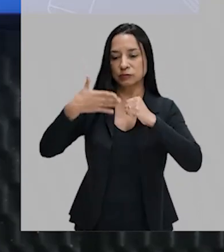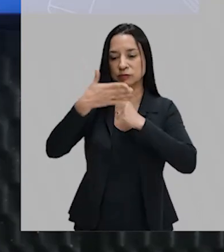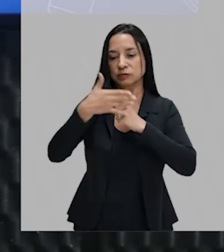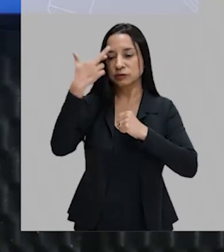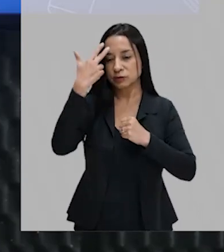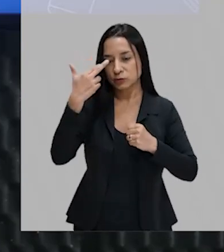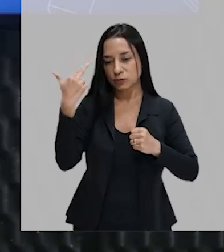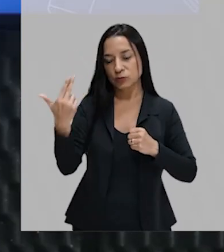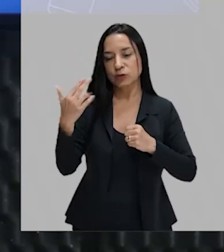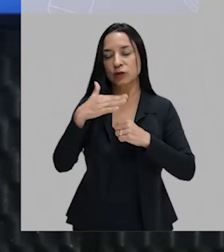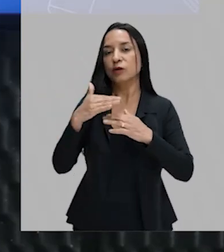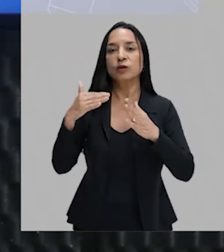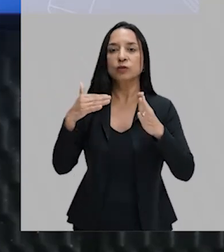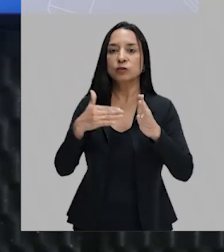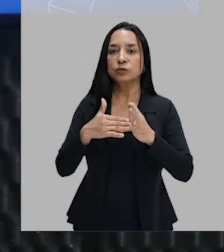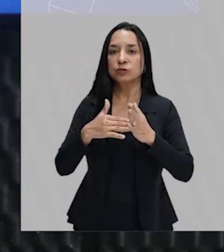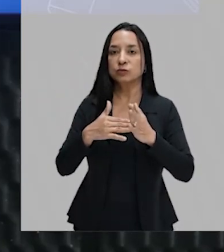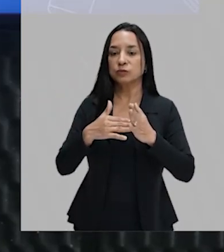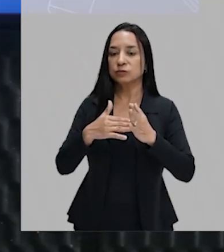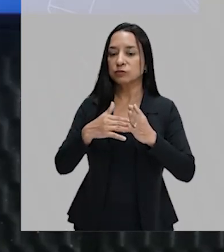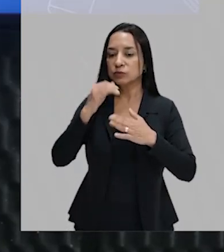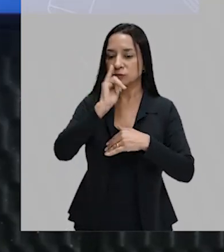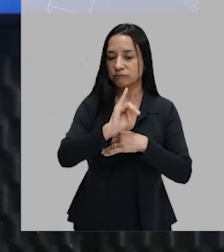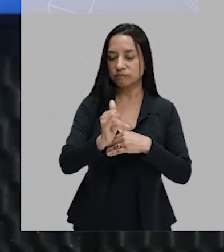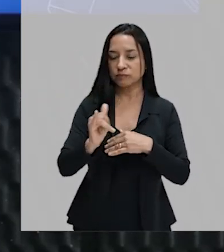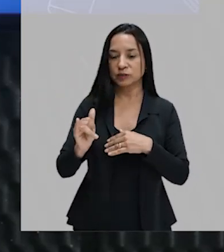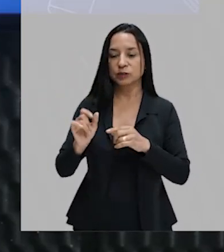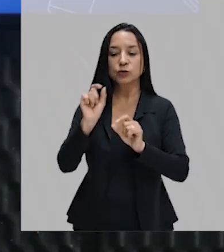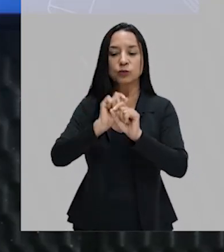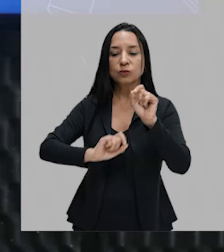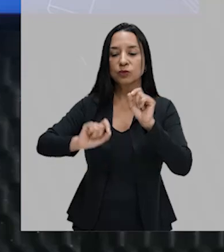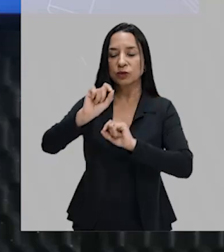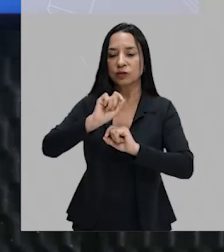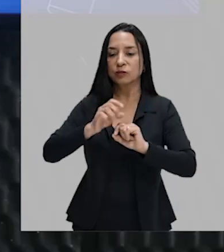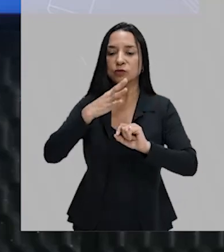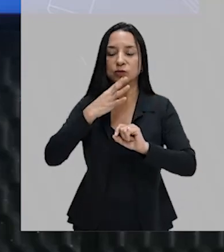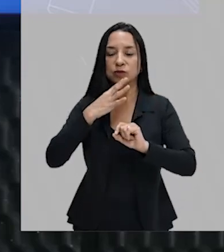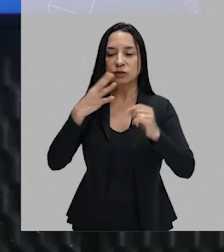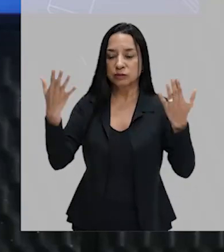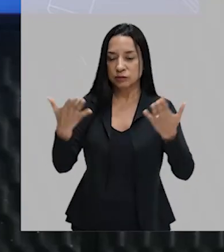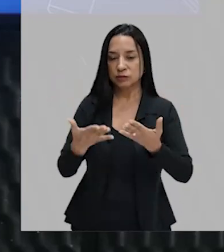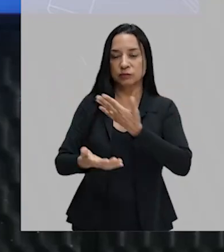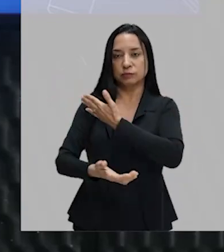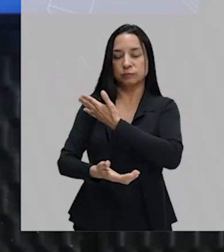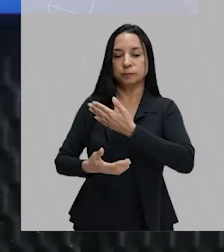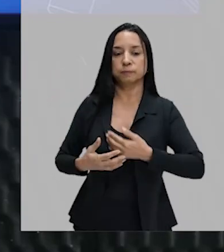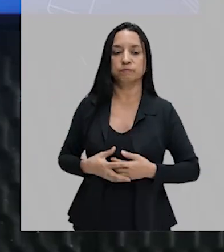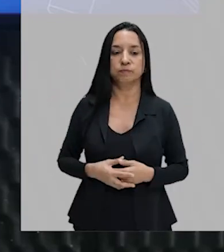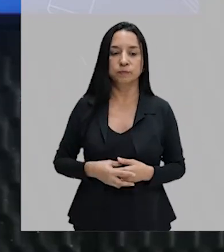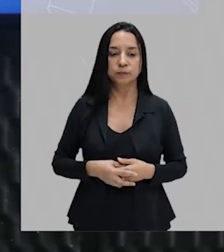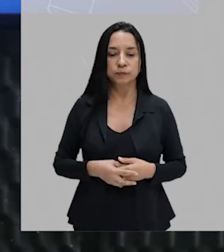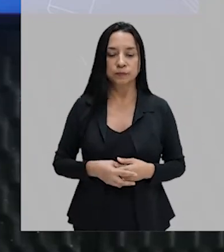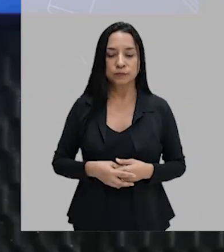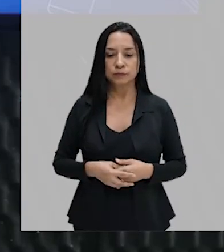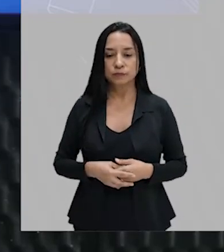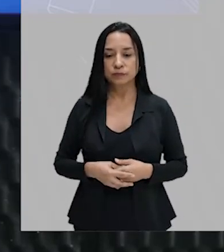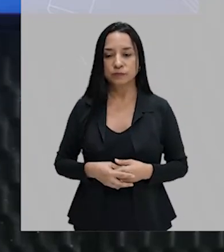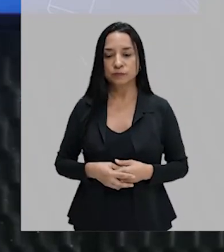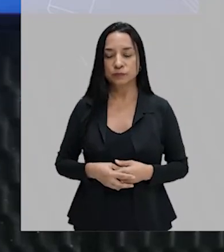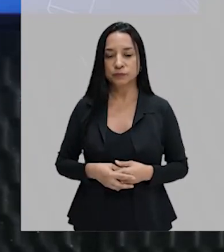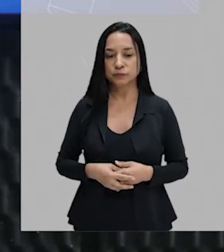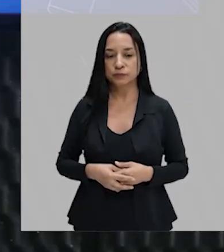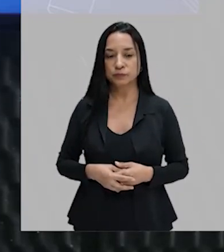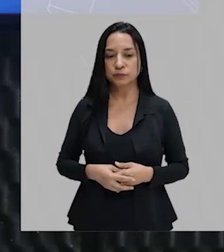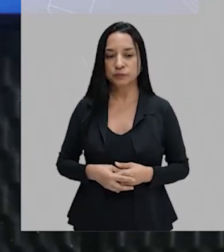para todas essas lindas. E é o que nós vamos ver aqui, falando das lindas que são conhecidas na